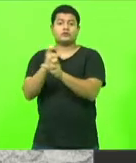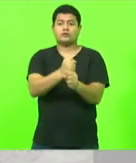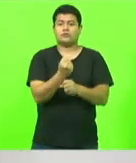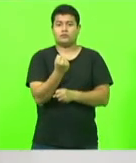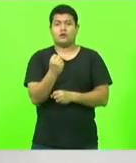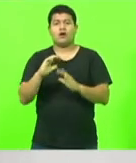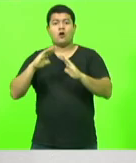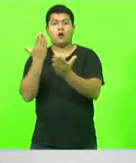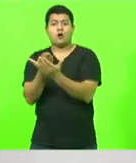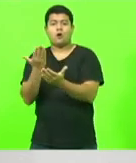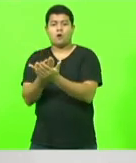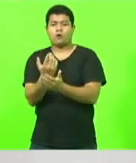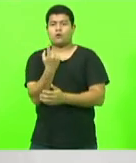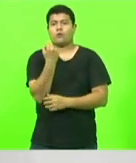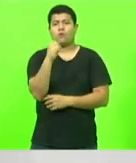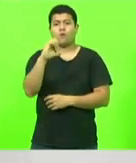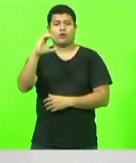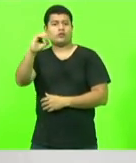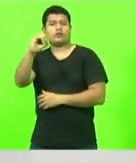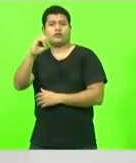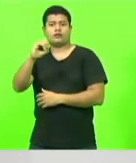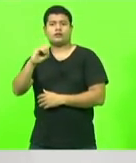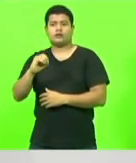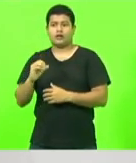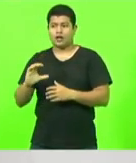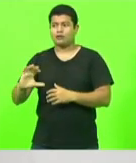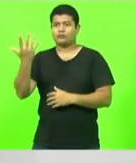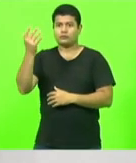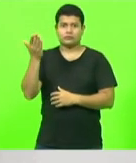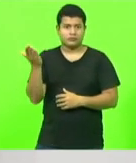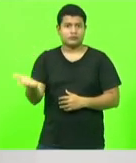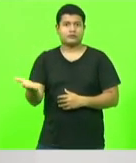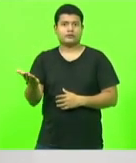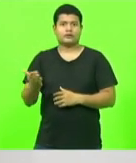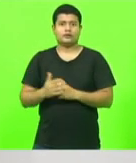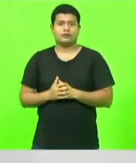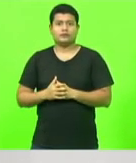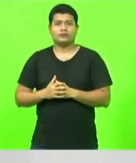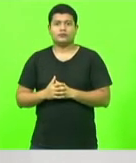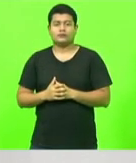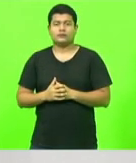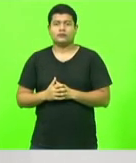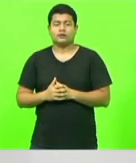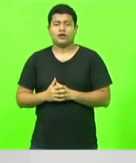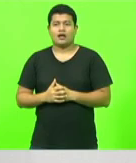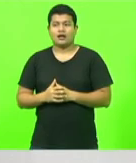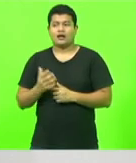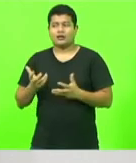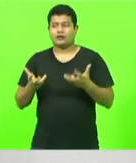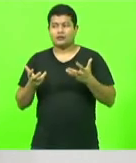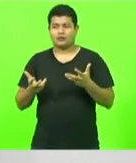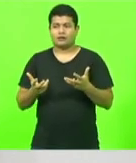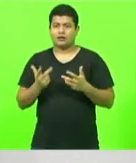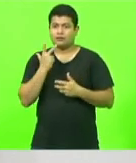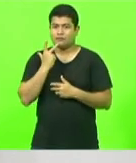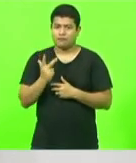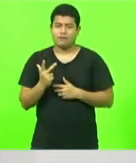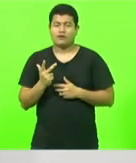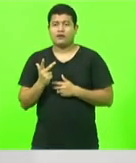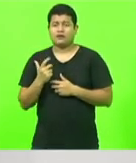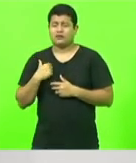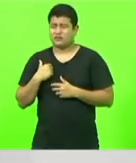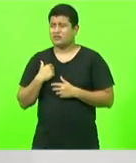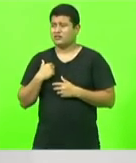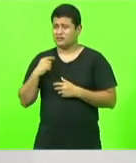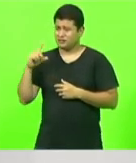é essa a realidade que a gente encontra nas escolas estaduais. Eu quero dizer que chega a ser dramático porque nas